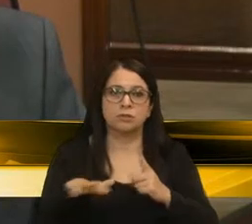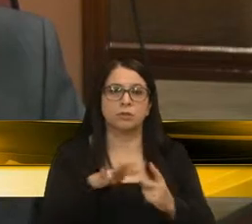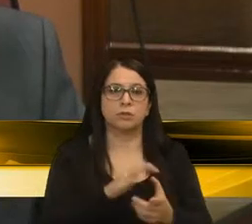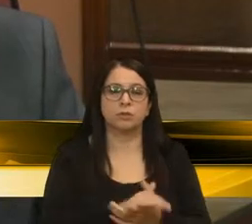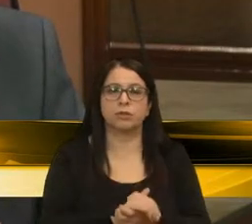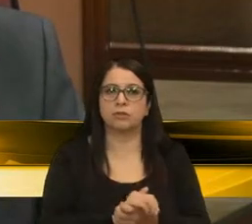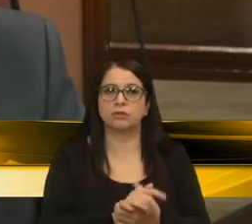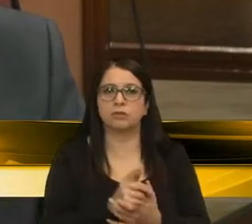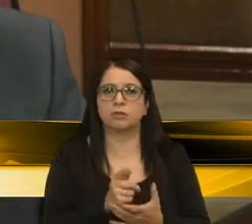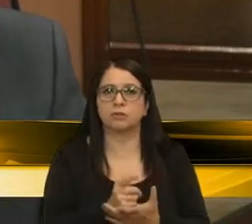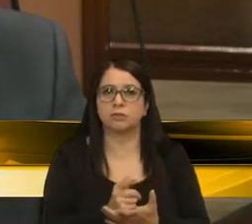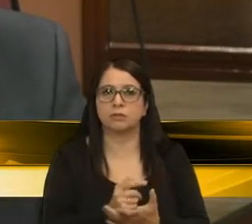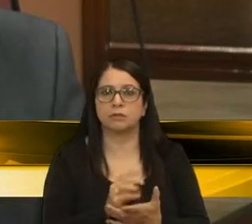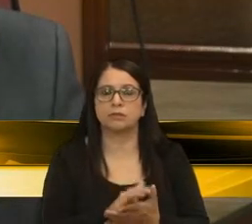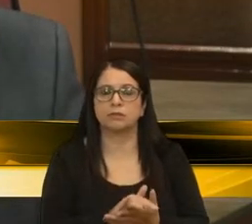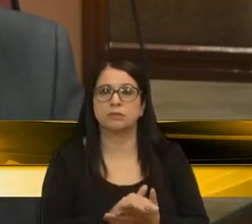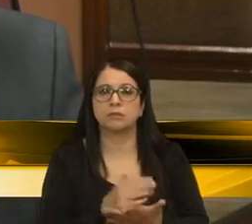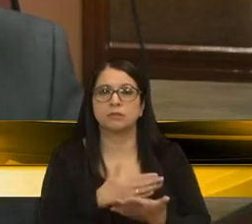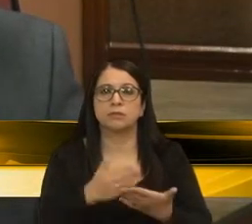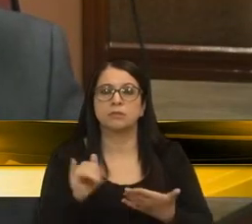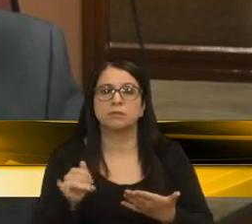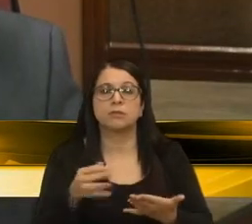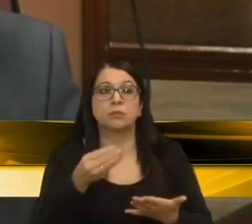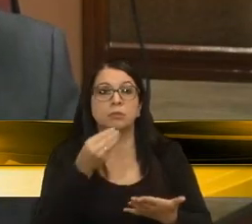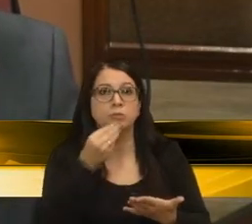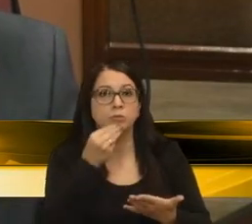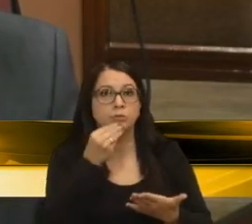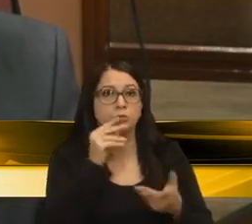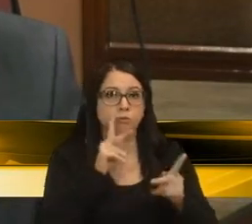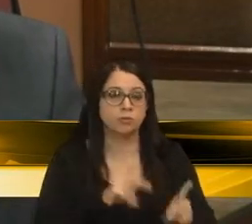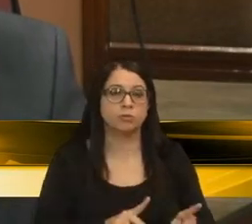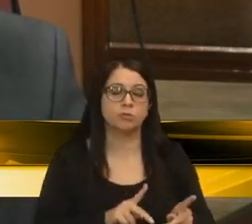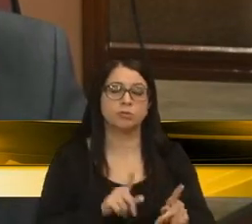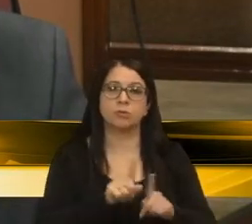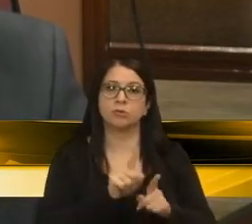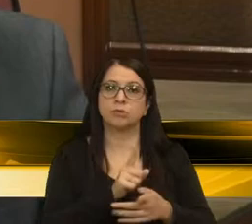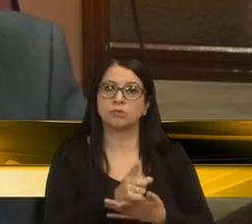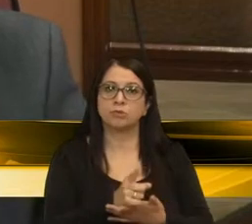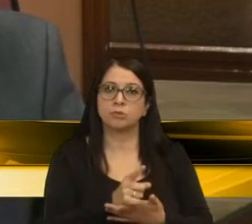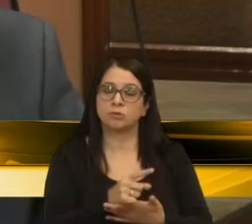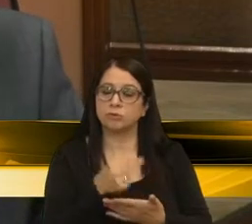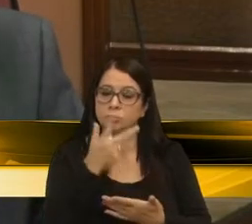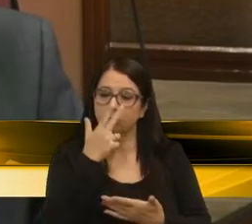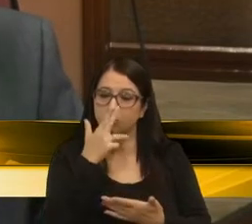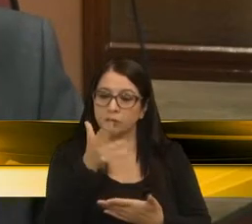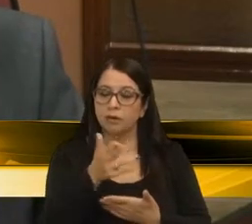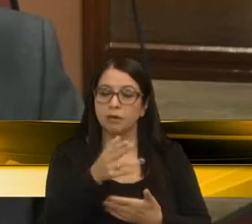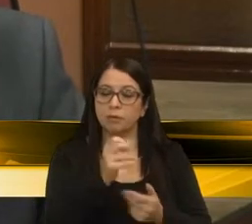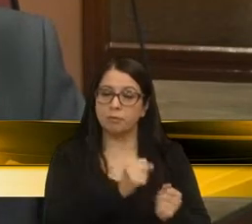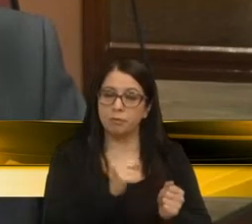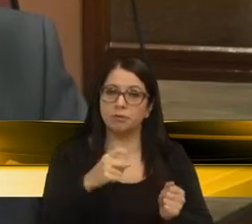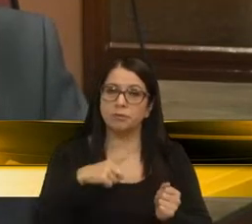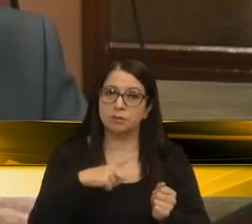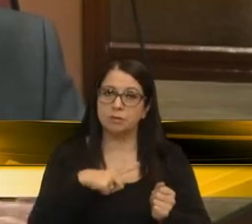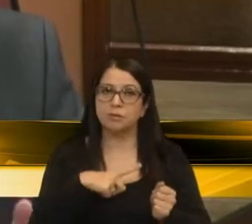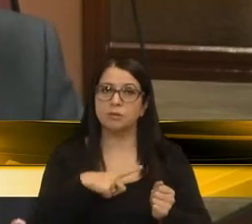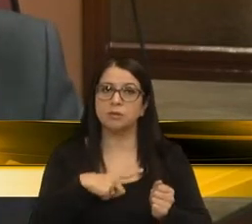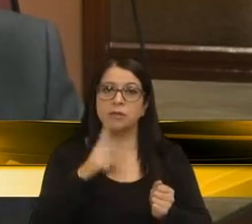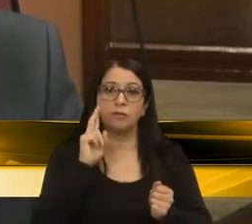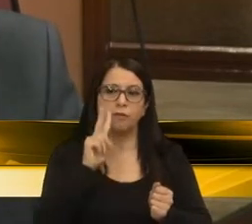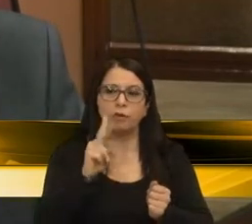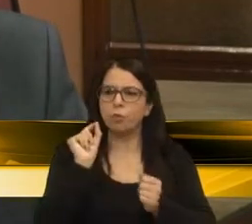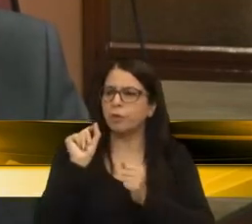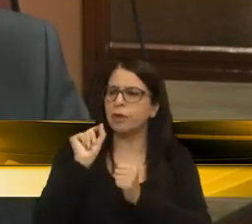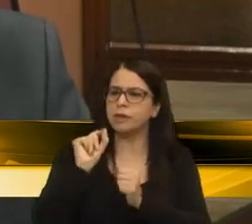é preciso darmos oportunidade a essas pessoas para que possam, estas mesmas, poderem, então, rever os seus